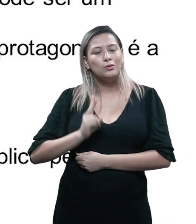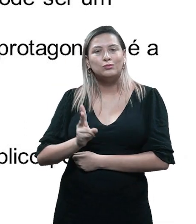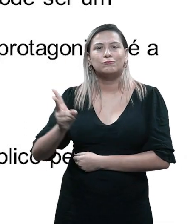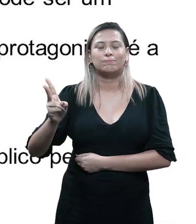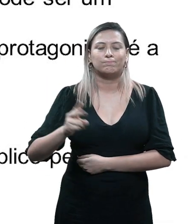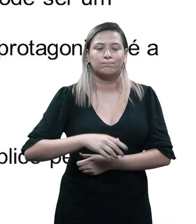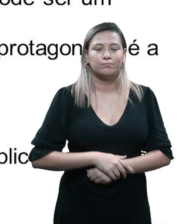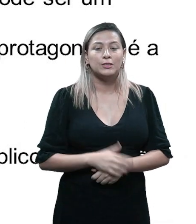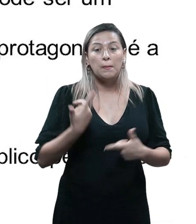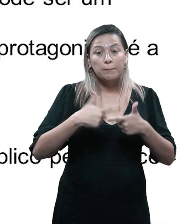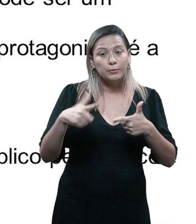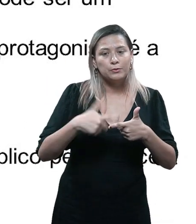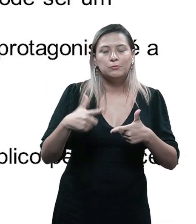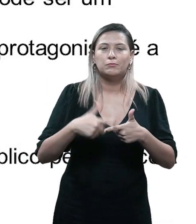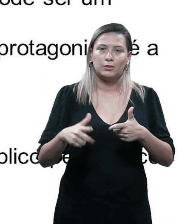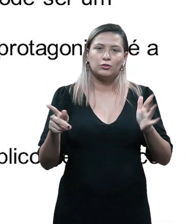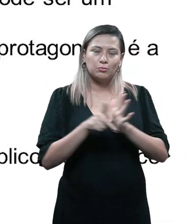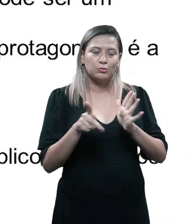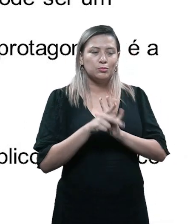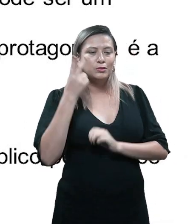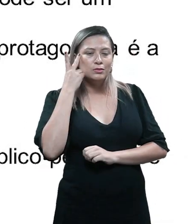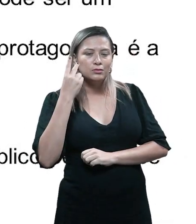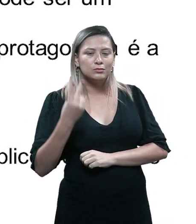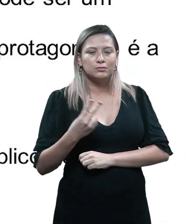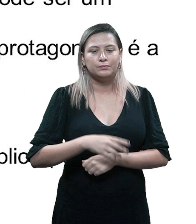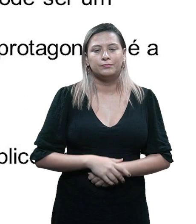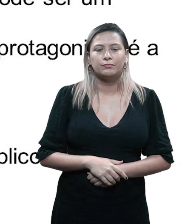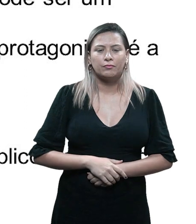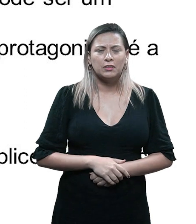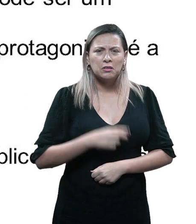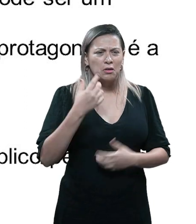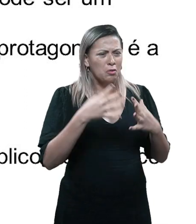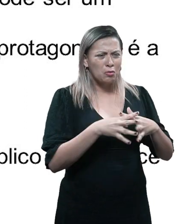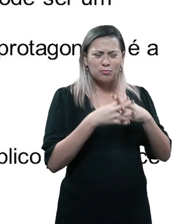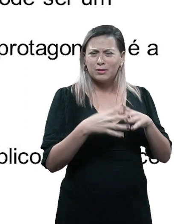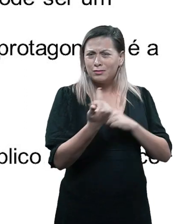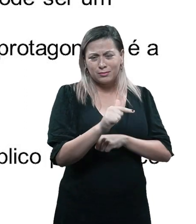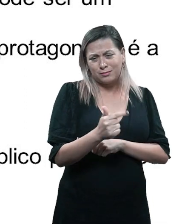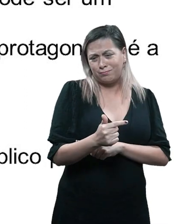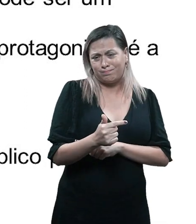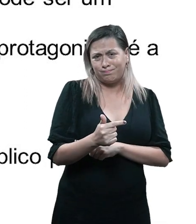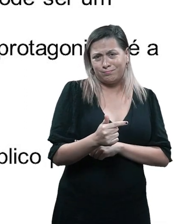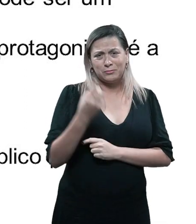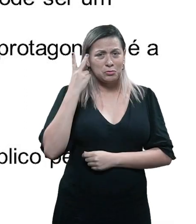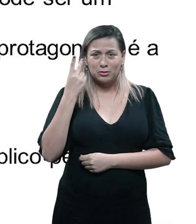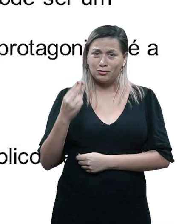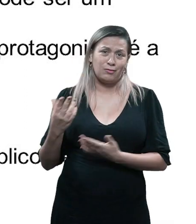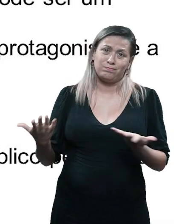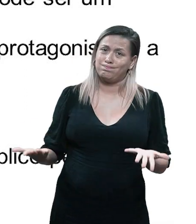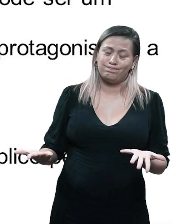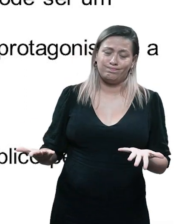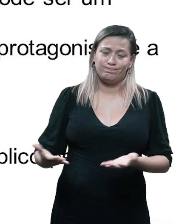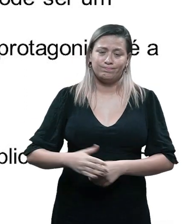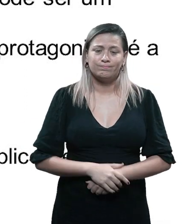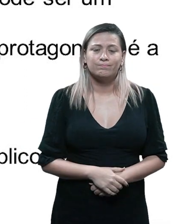adiante. a problemática da história. Uma história sem conflito nenhum não é uma história, certo?